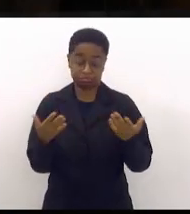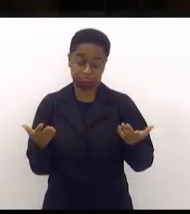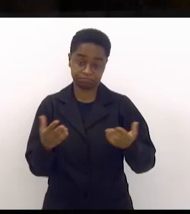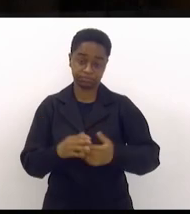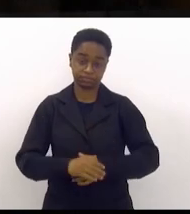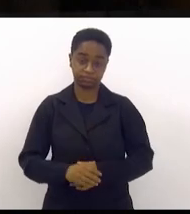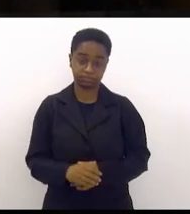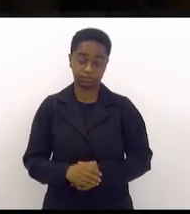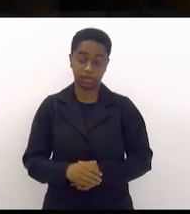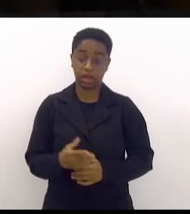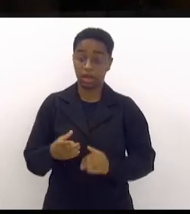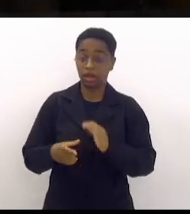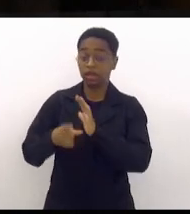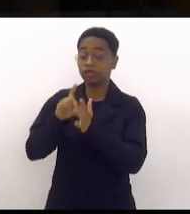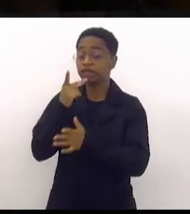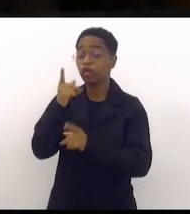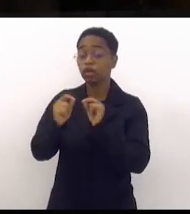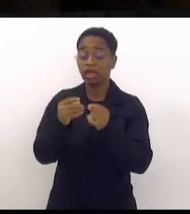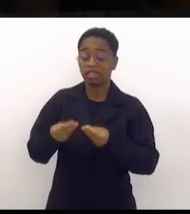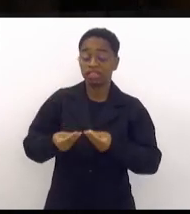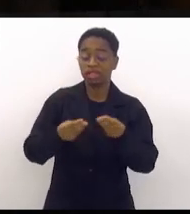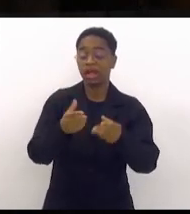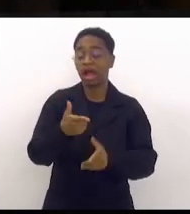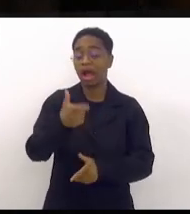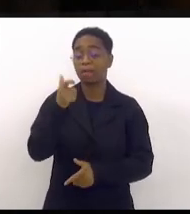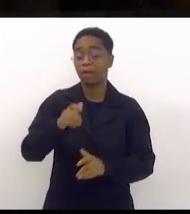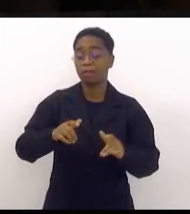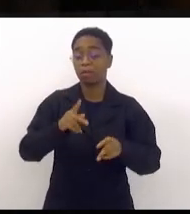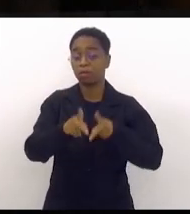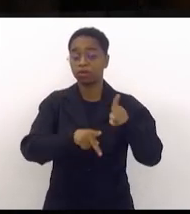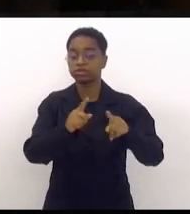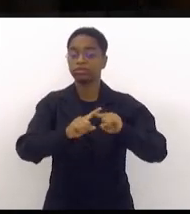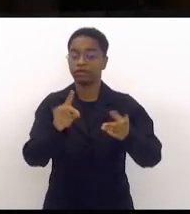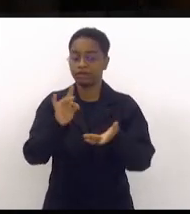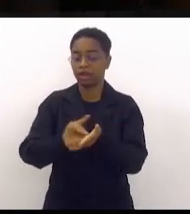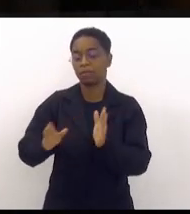Se dizia que era para armar a população, mas se armou os bandidos.